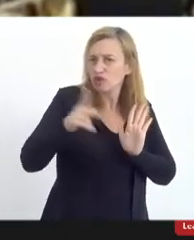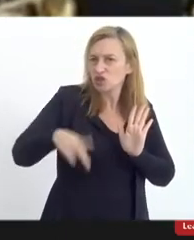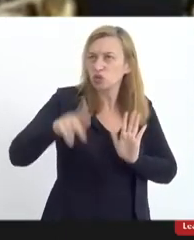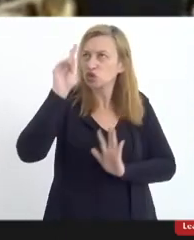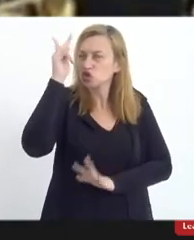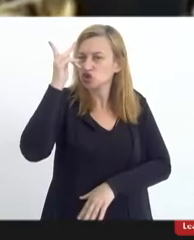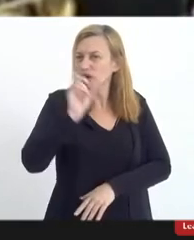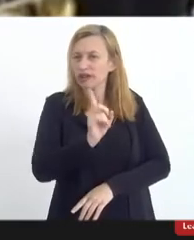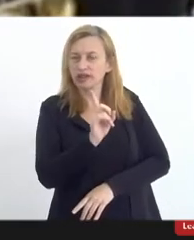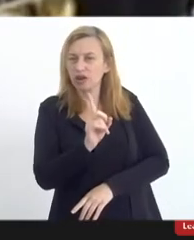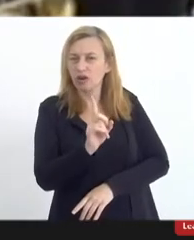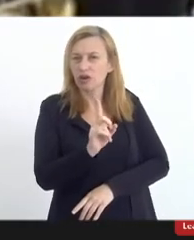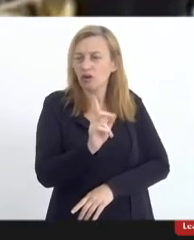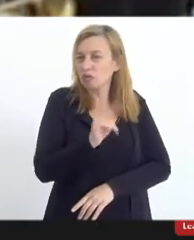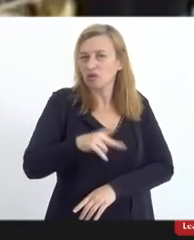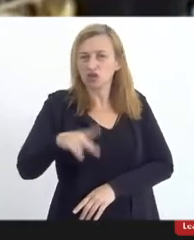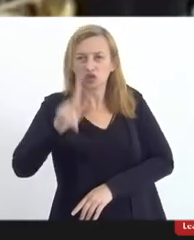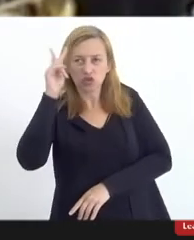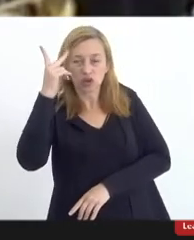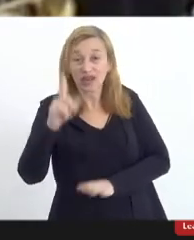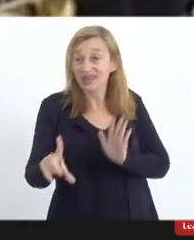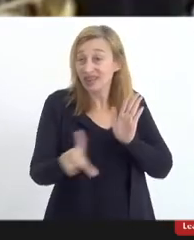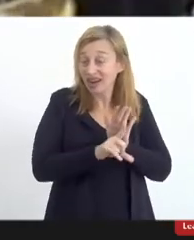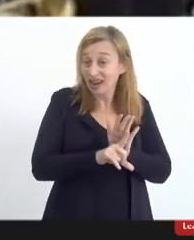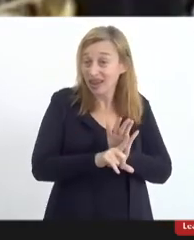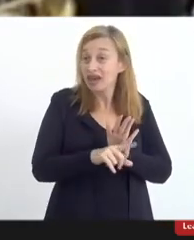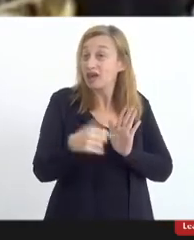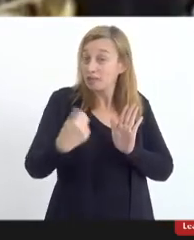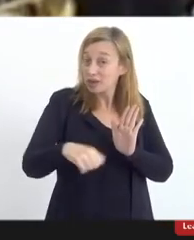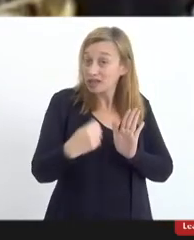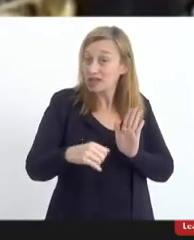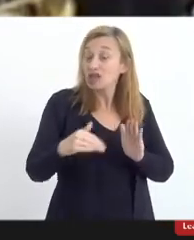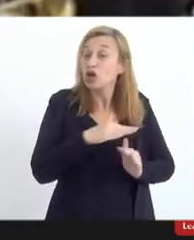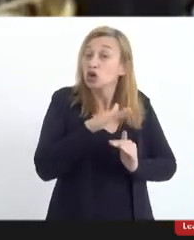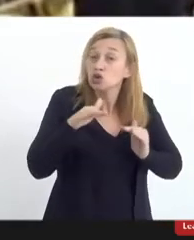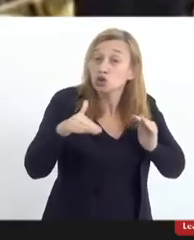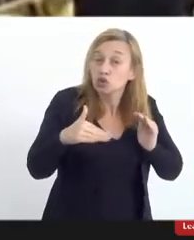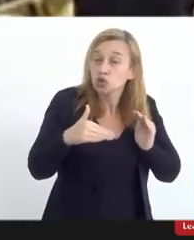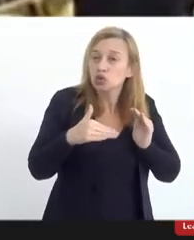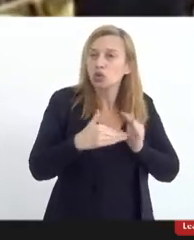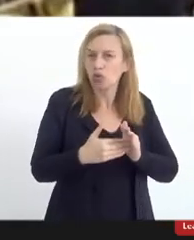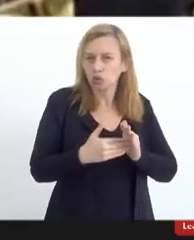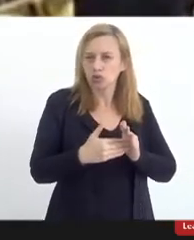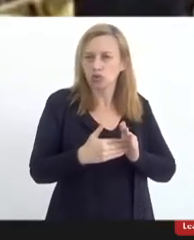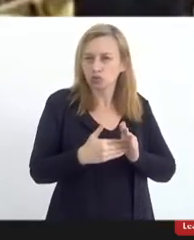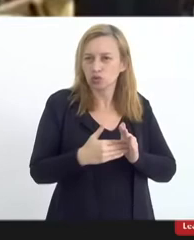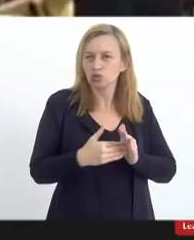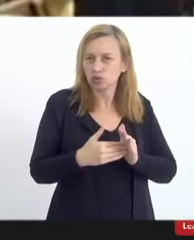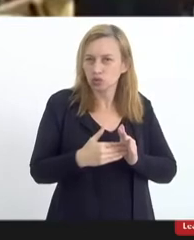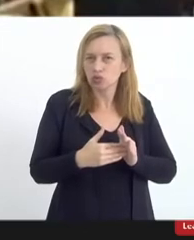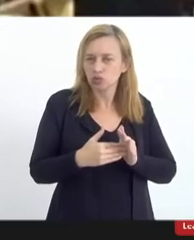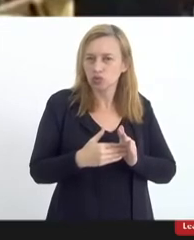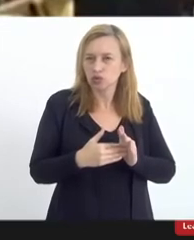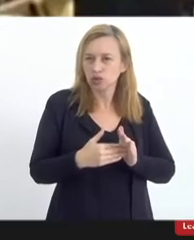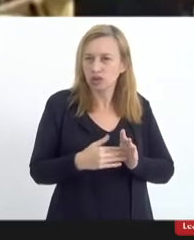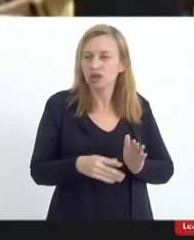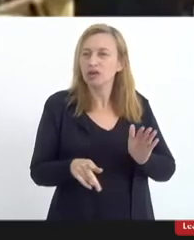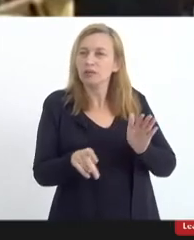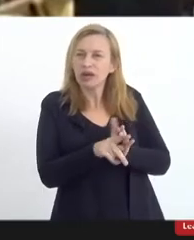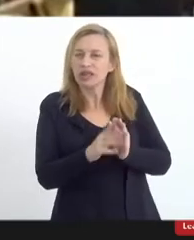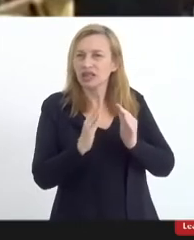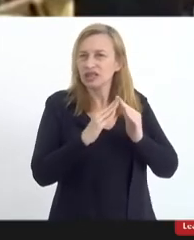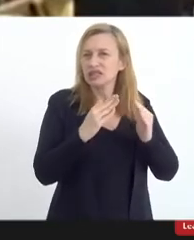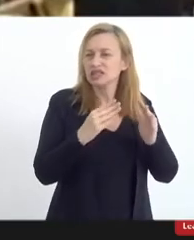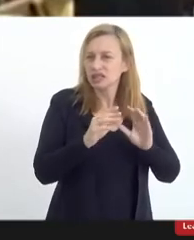Não é o professor de história. Essa legislação tem que perpassar todos os componentes curriculares, e também